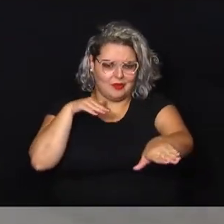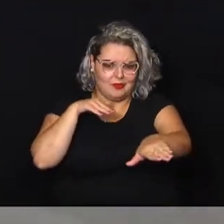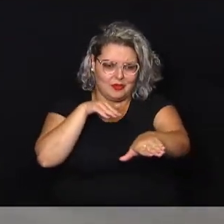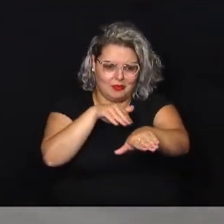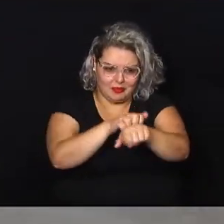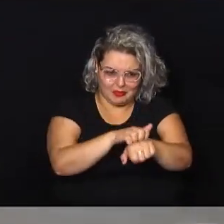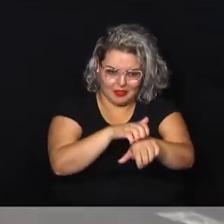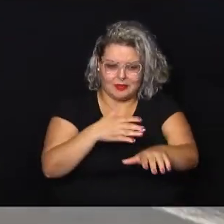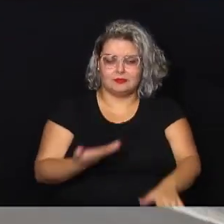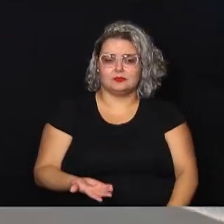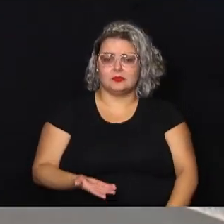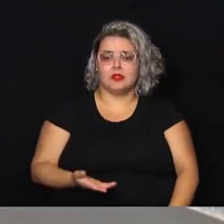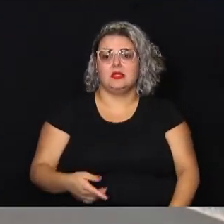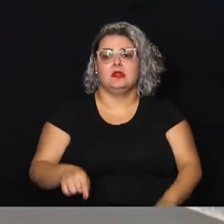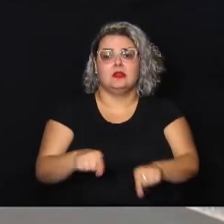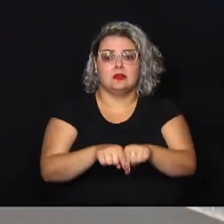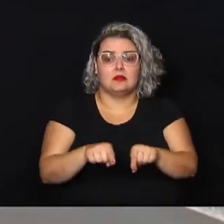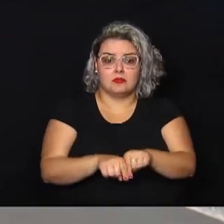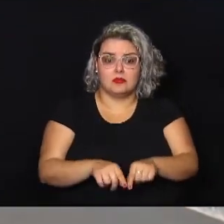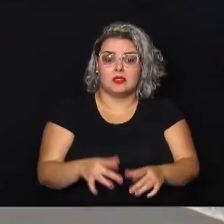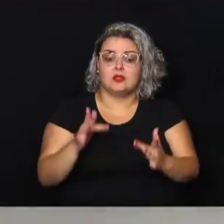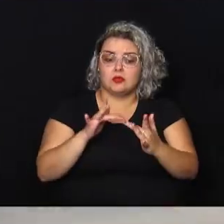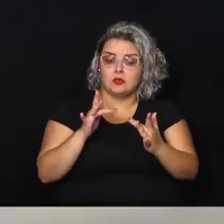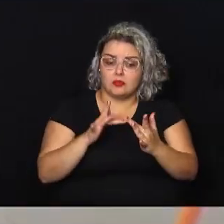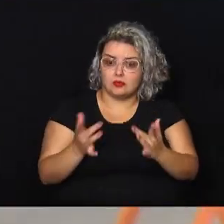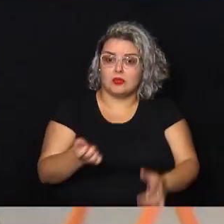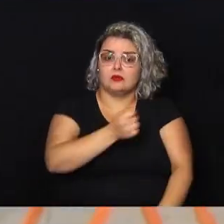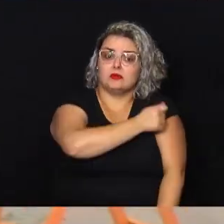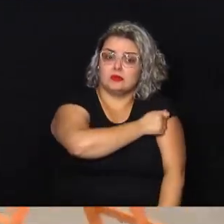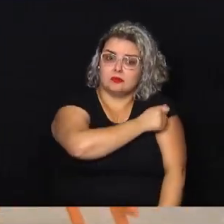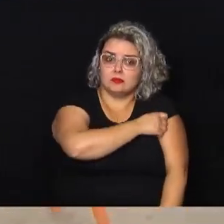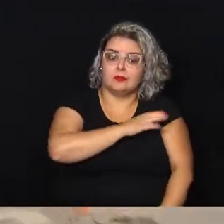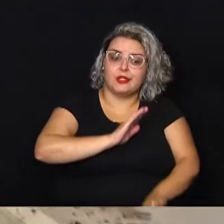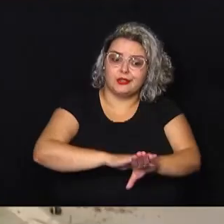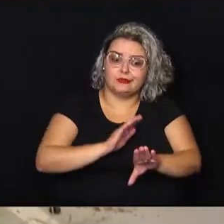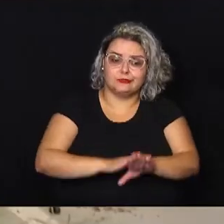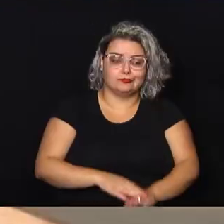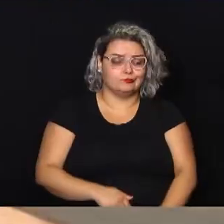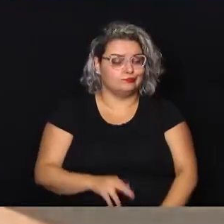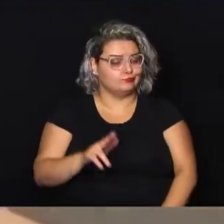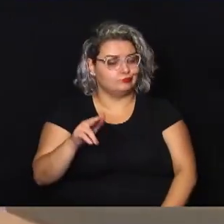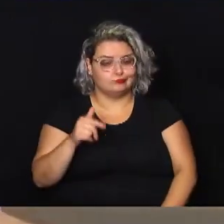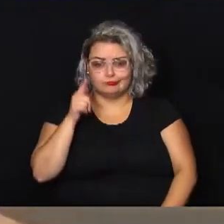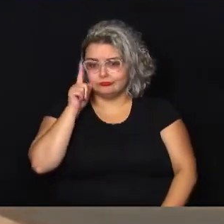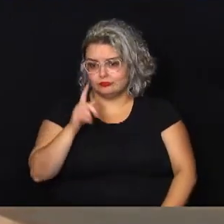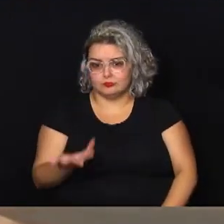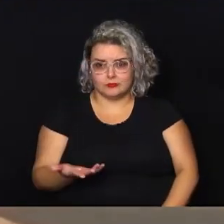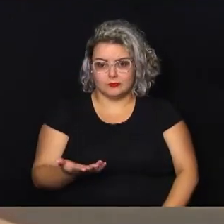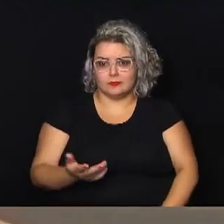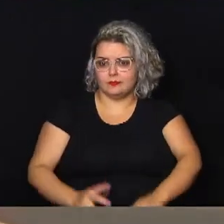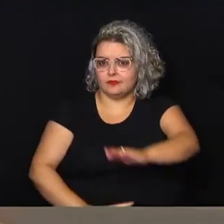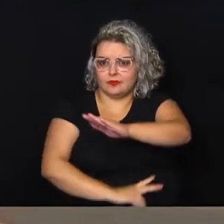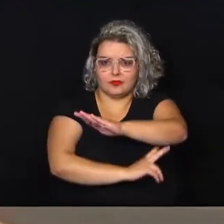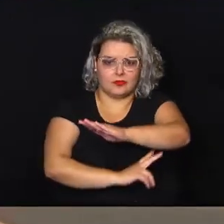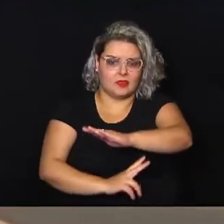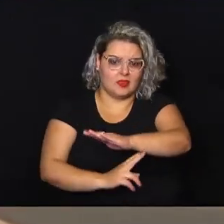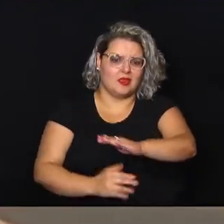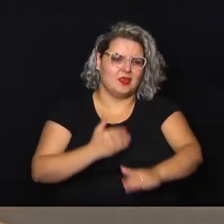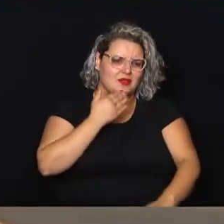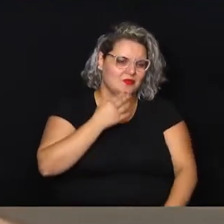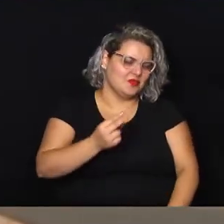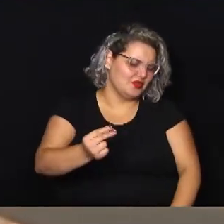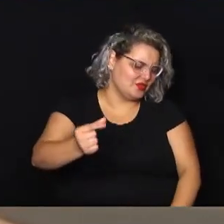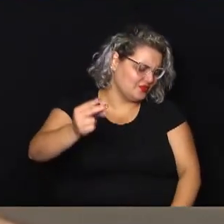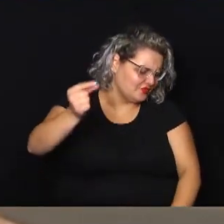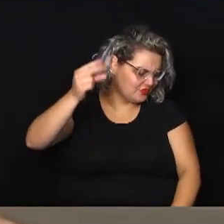autoridades para que tomassem alguma providência, mas sempre sem sucesso. E essa ponte a gente está reivindicando faz tempo,